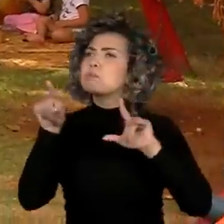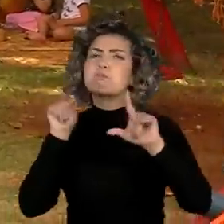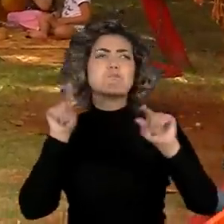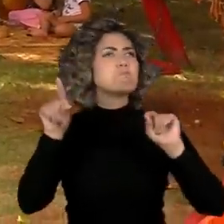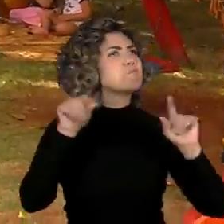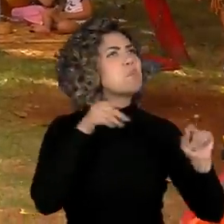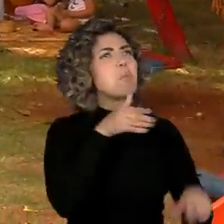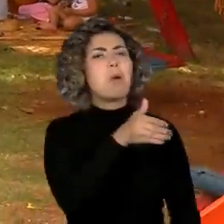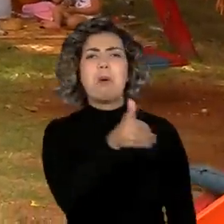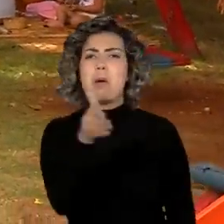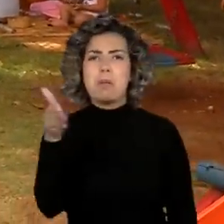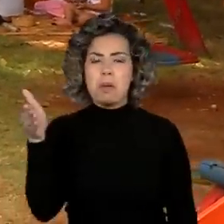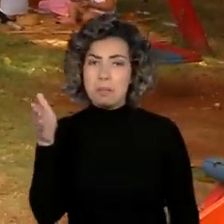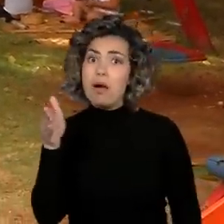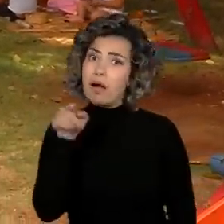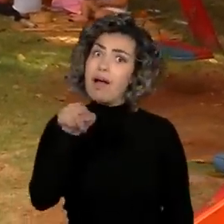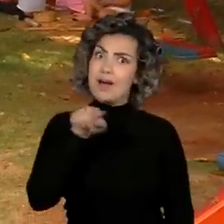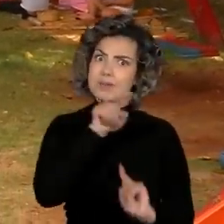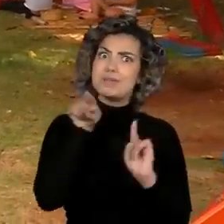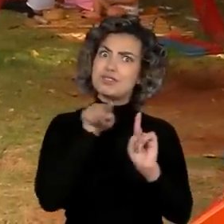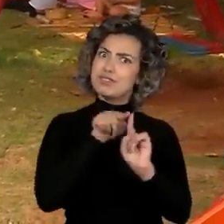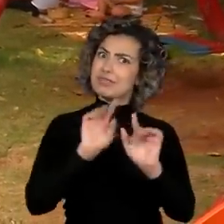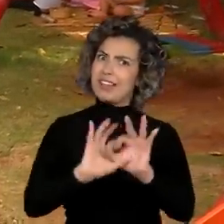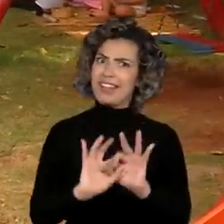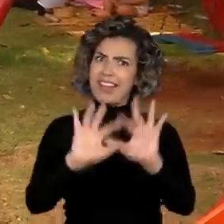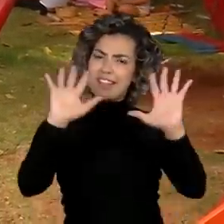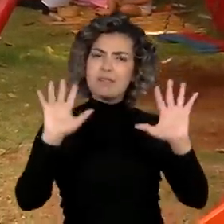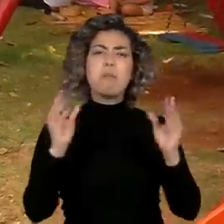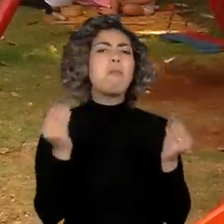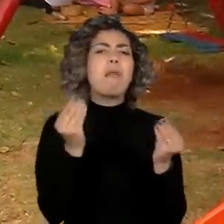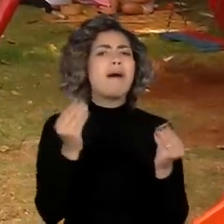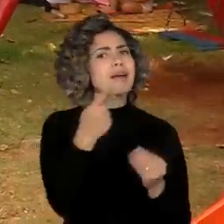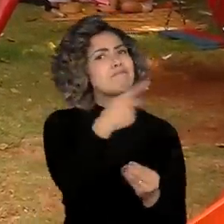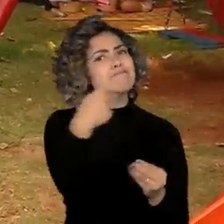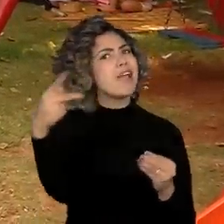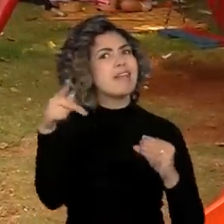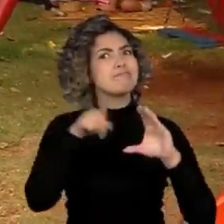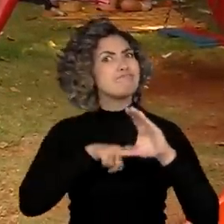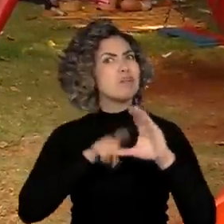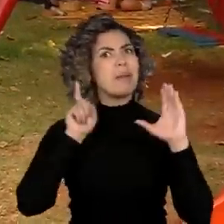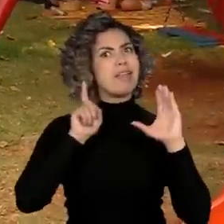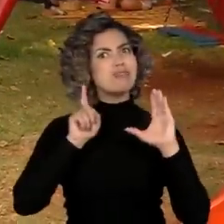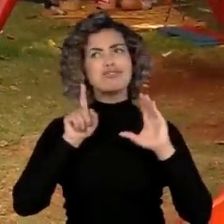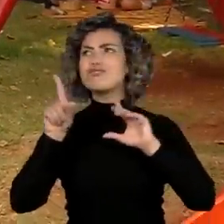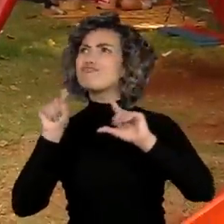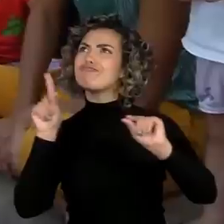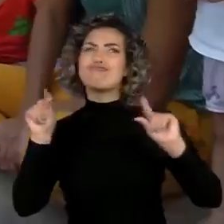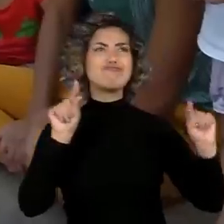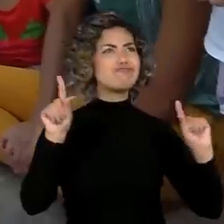escolheu. E, na verdade, a ideia é essa mesma. Até para desenvolver a autonomia de cada um.